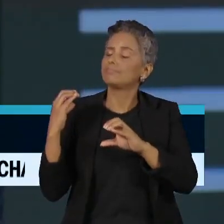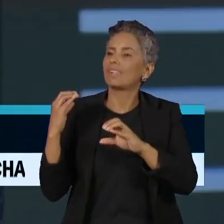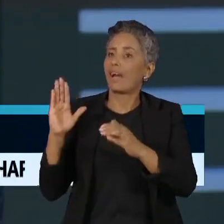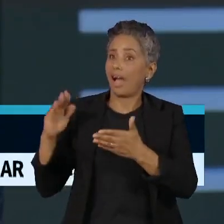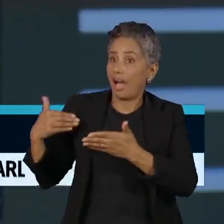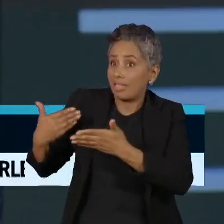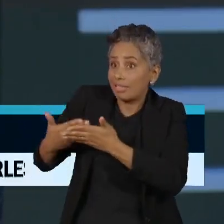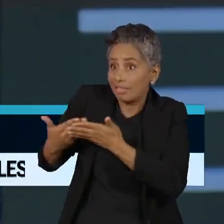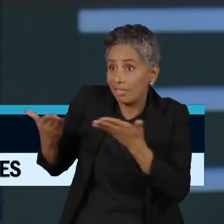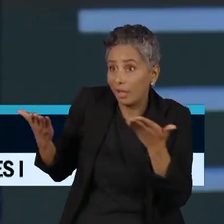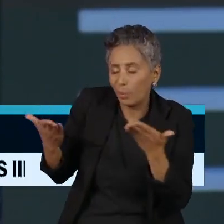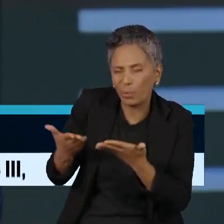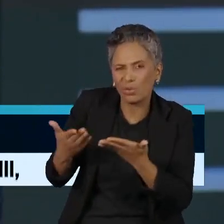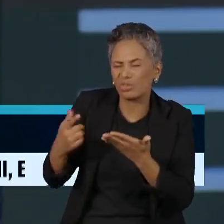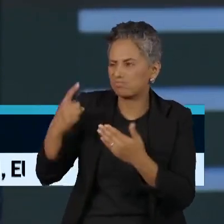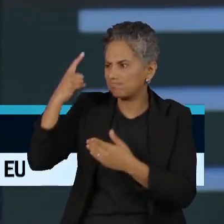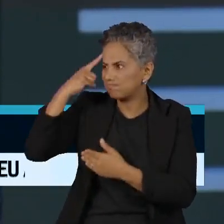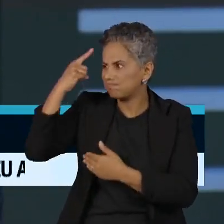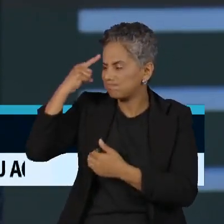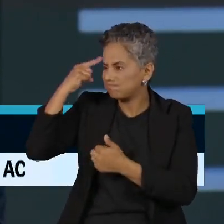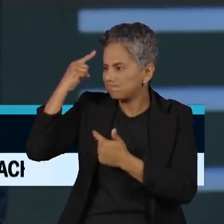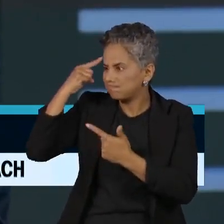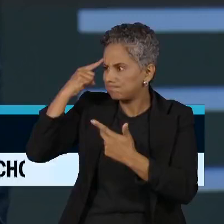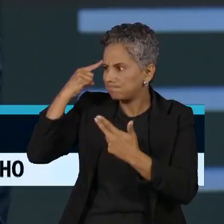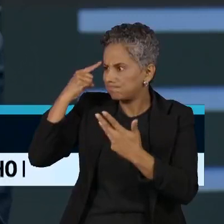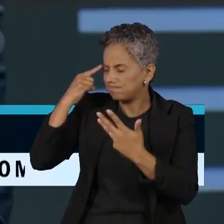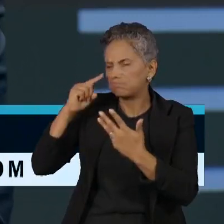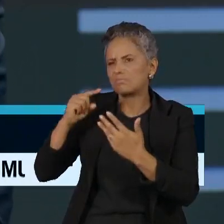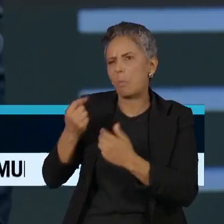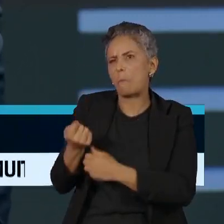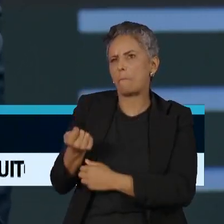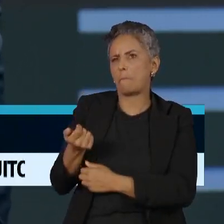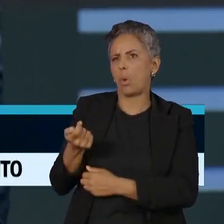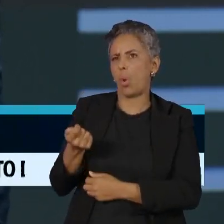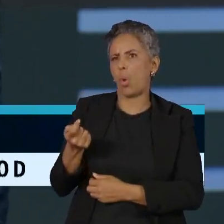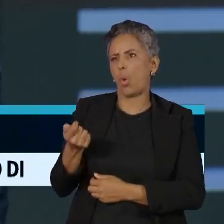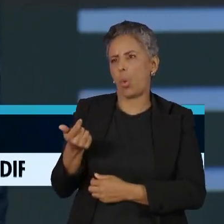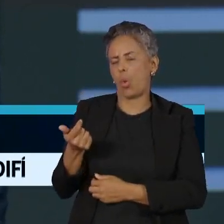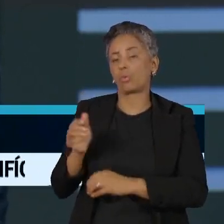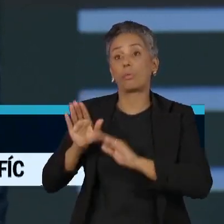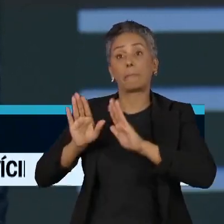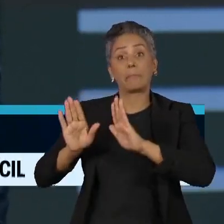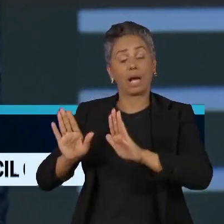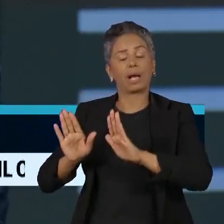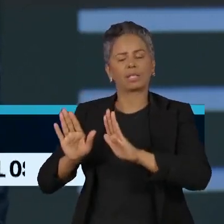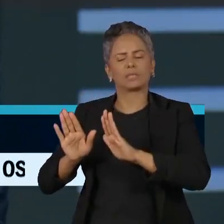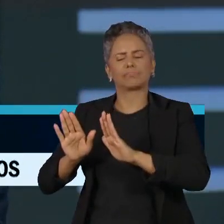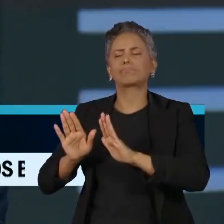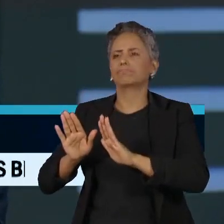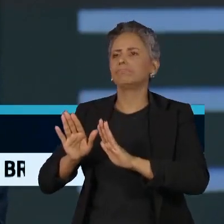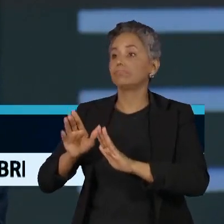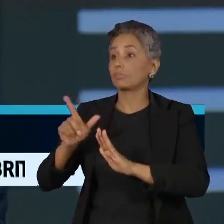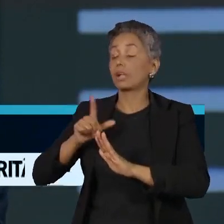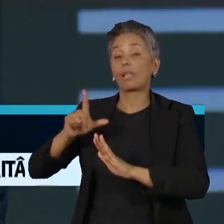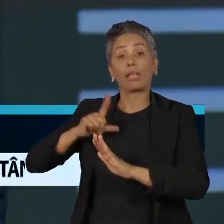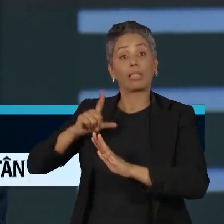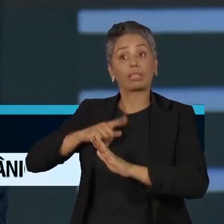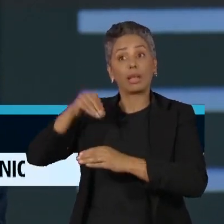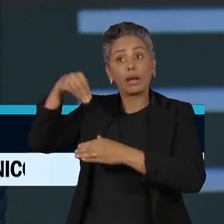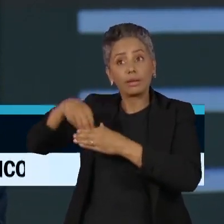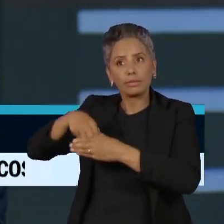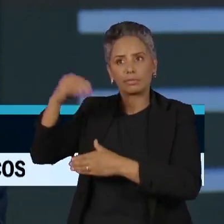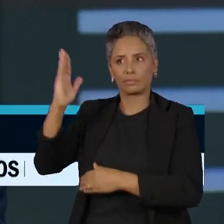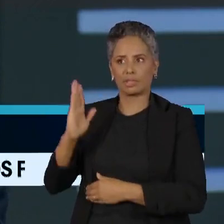cabeça o que está exportando de serviços, mas eu sei que é pouco. Então, há um trabalho interno aqui no sentido da gente reforçar a nossa